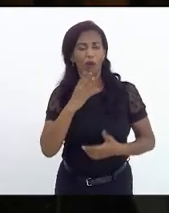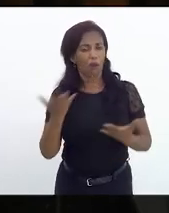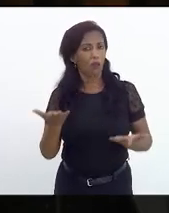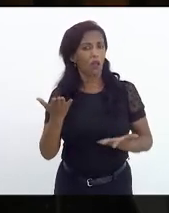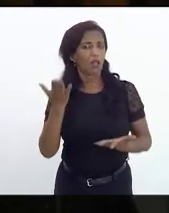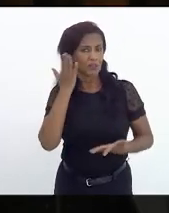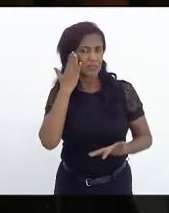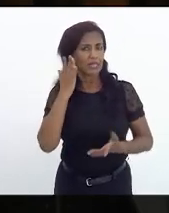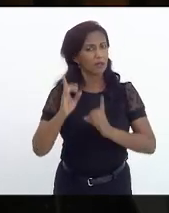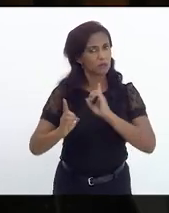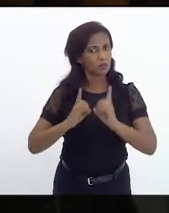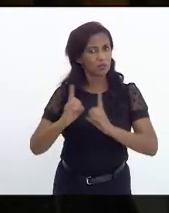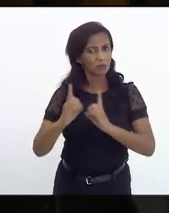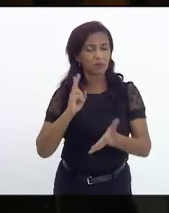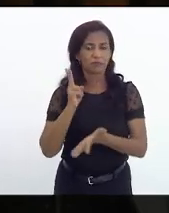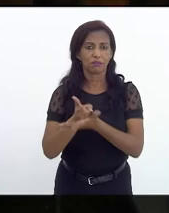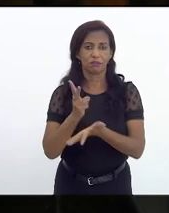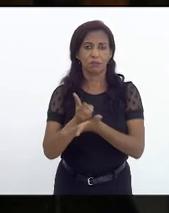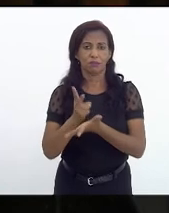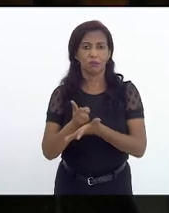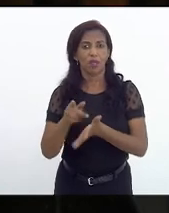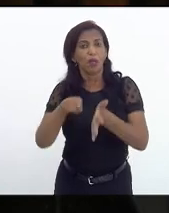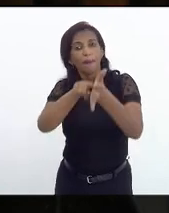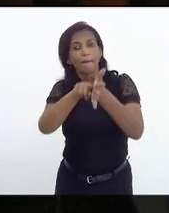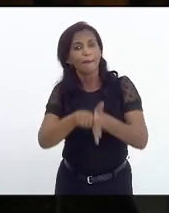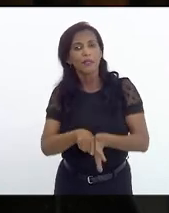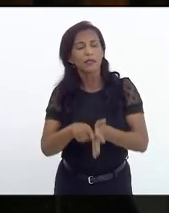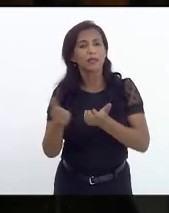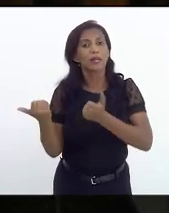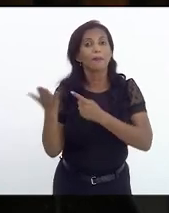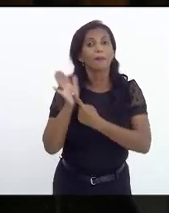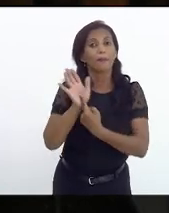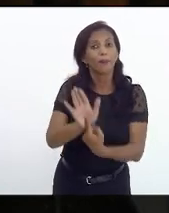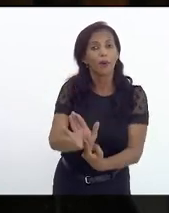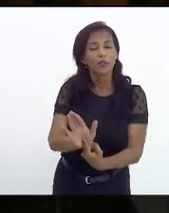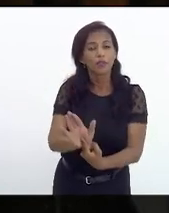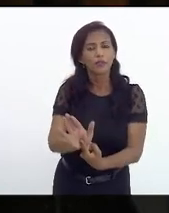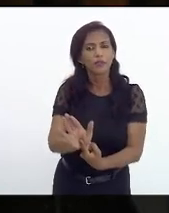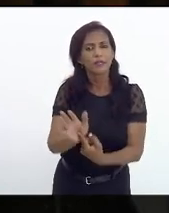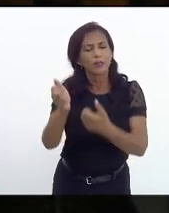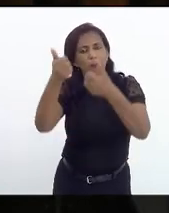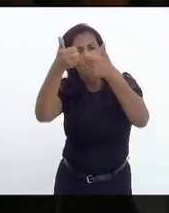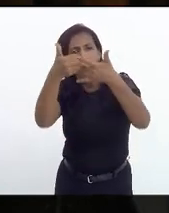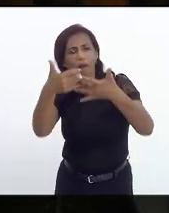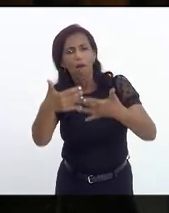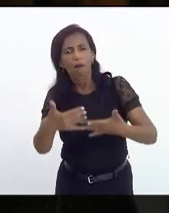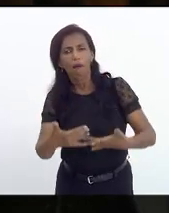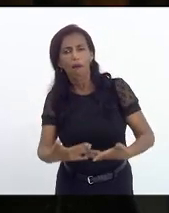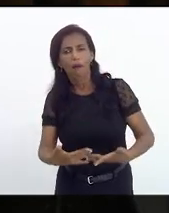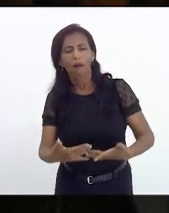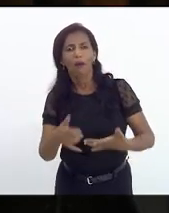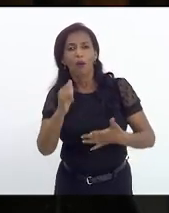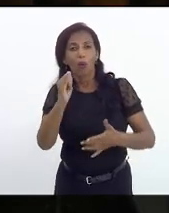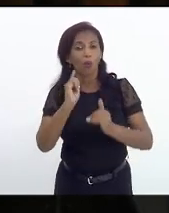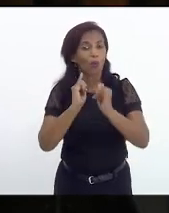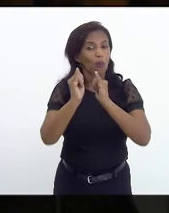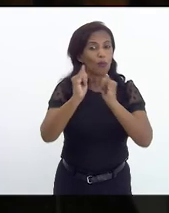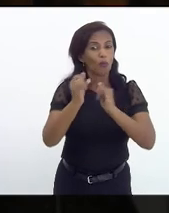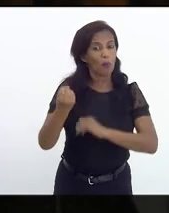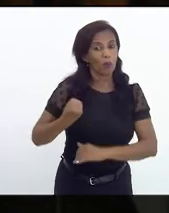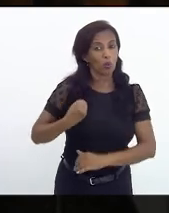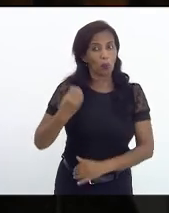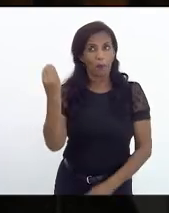deixamos de debater esses pontos aqui mas a pesquisa traz isso de maneira detalhada com dados empíricos muito